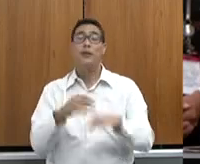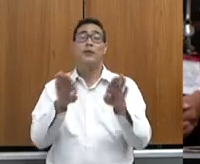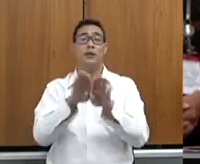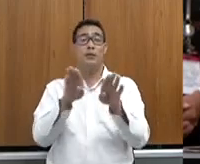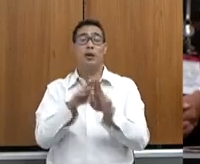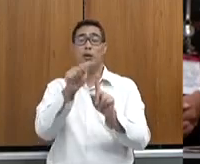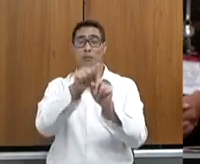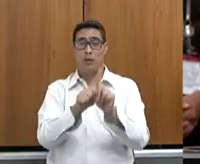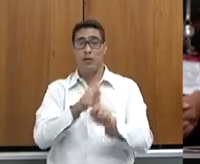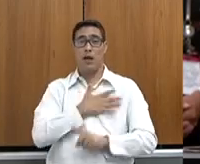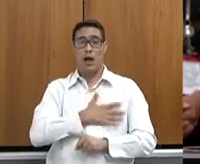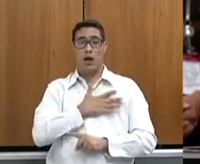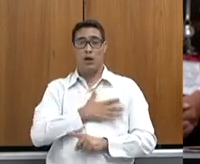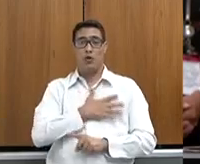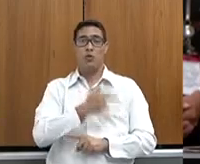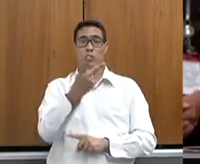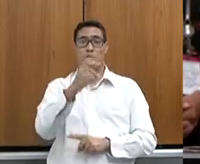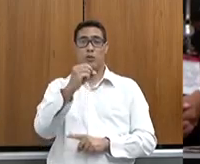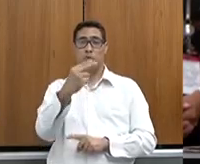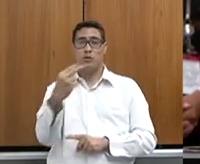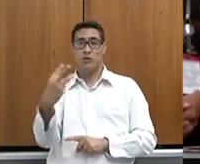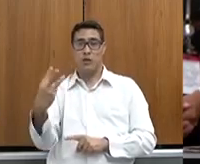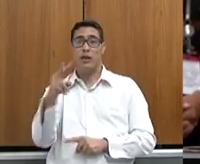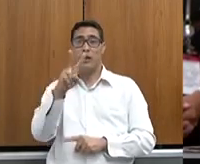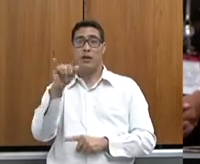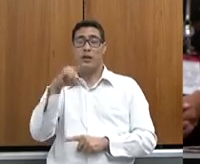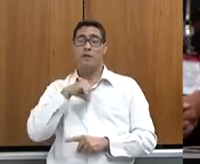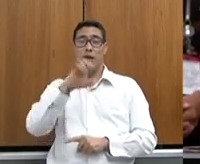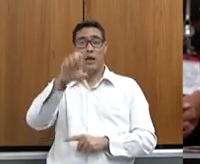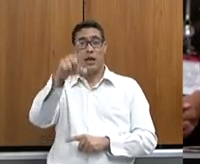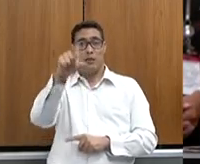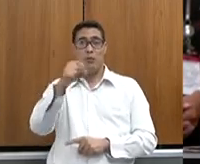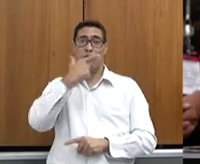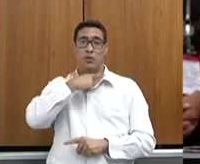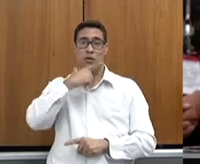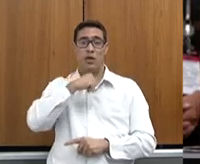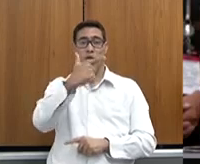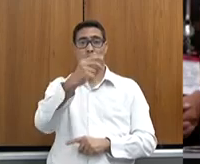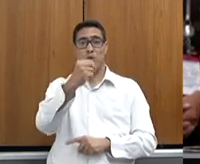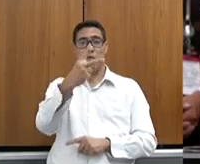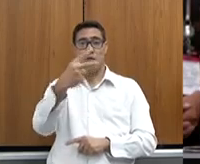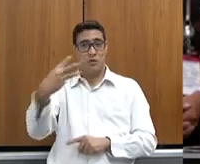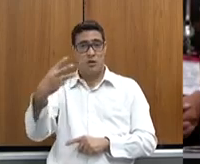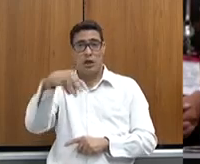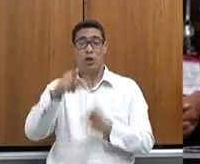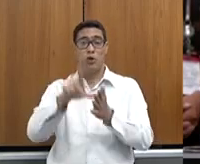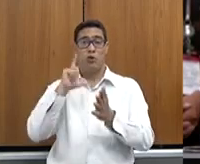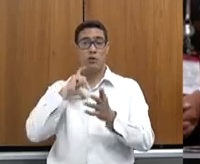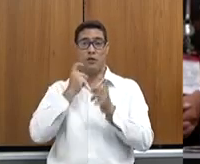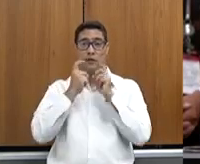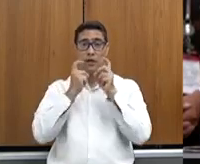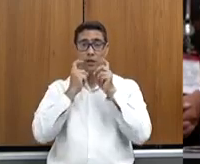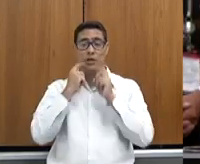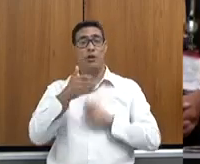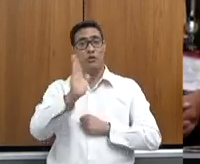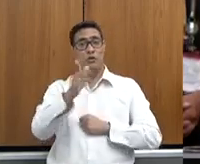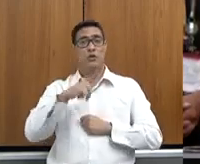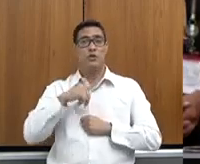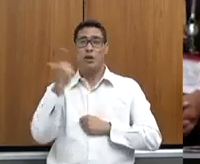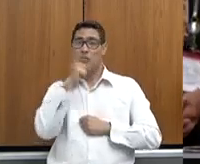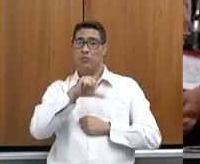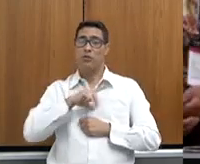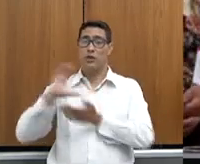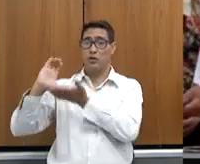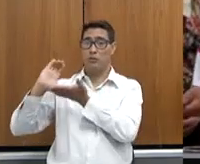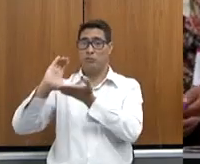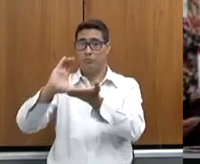agosto de 2023, a Expo Queijo 2023. Já tivemos uma reunião na Alceng ontem, já estamos conseguindo um recurso com o